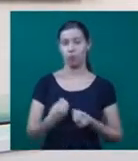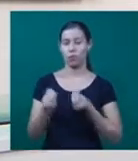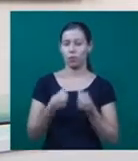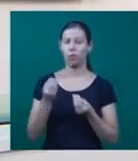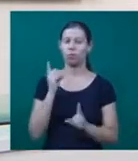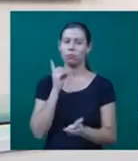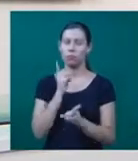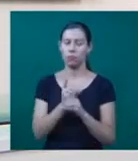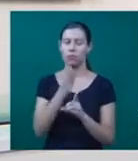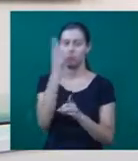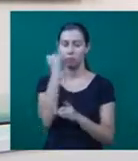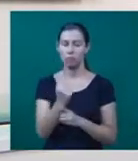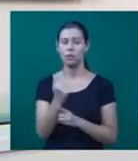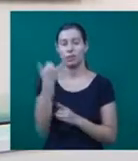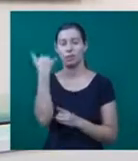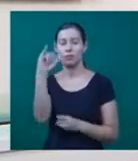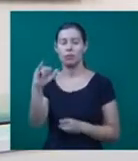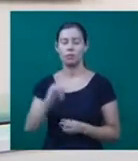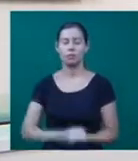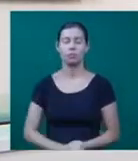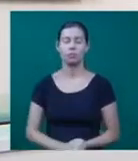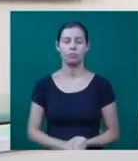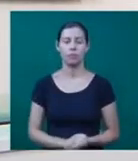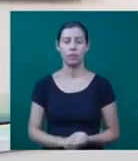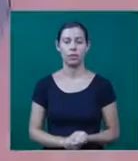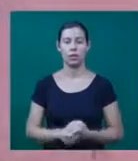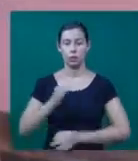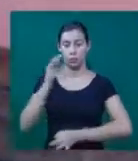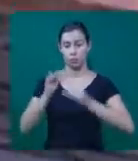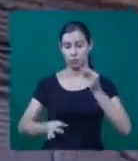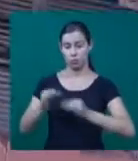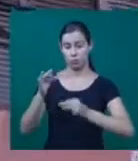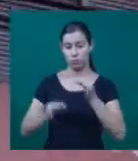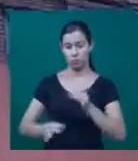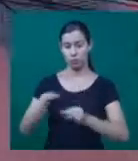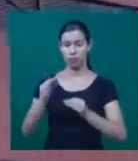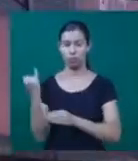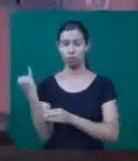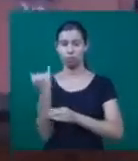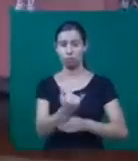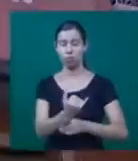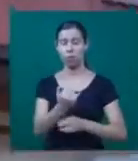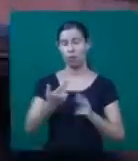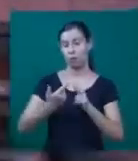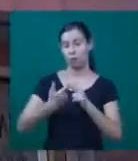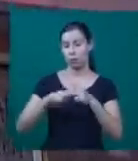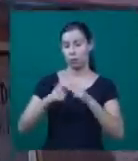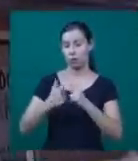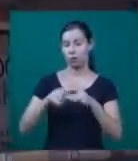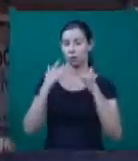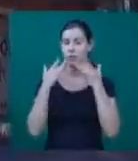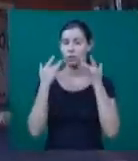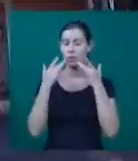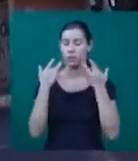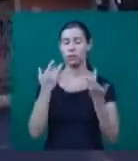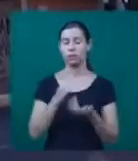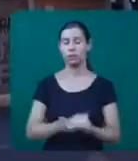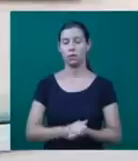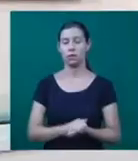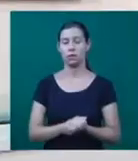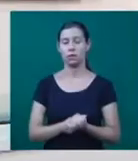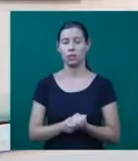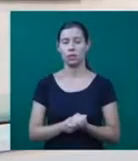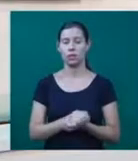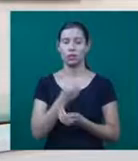tratamento e como se prevenir. Justiça determina a restauração do teatro Grande Otelo em Uberlândia, uma conquista para os